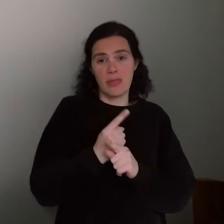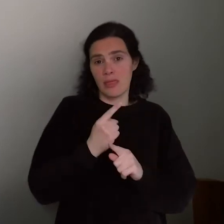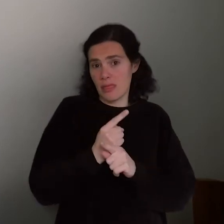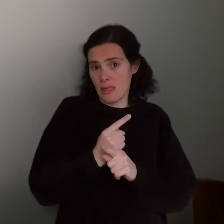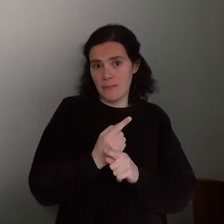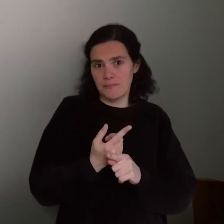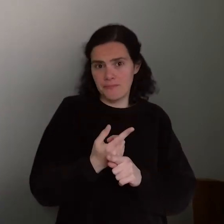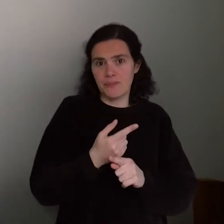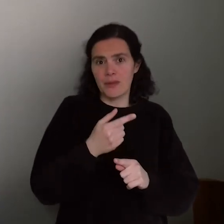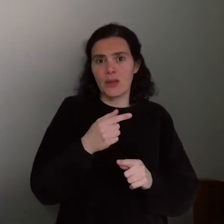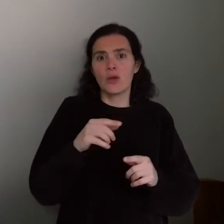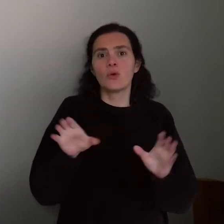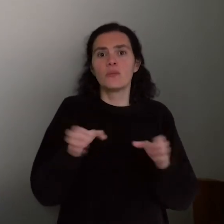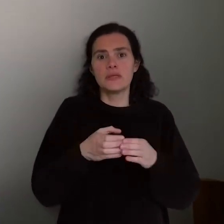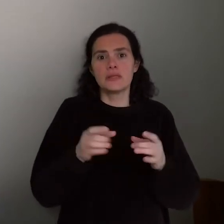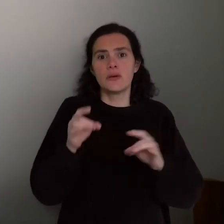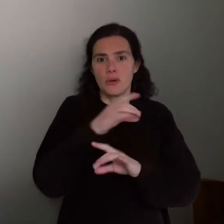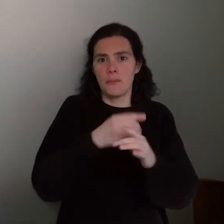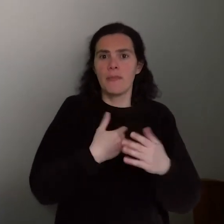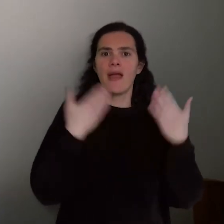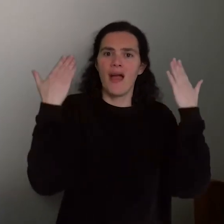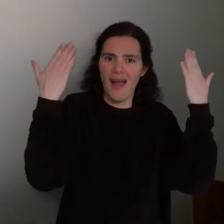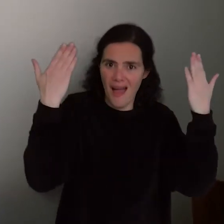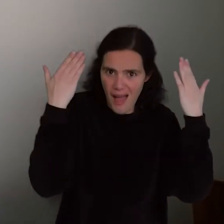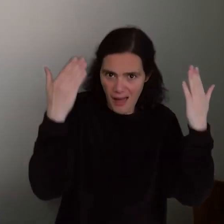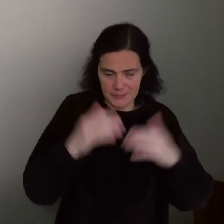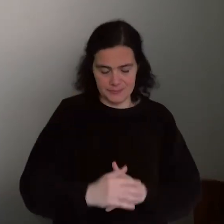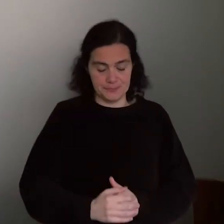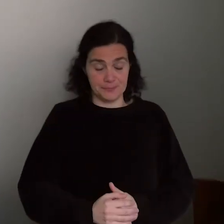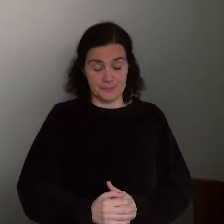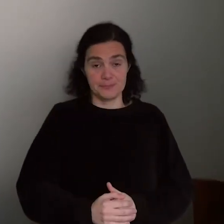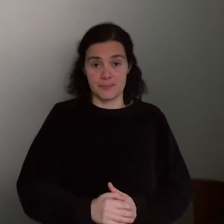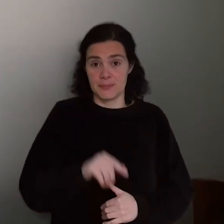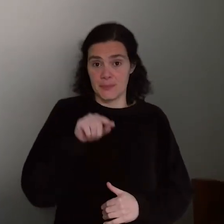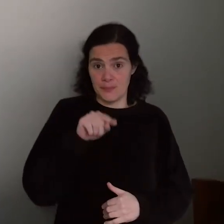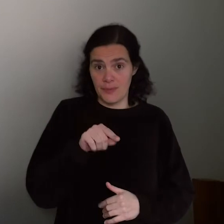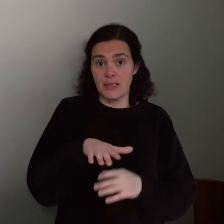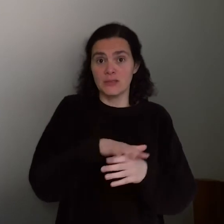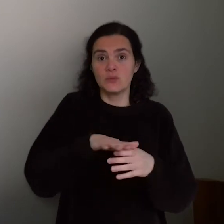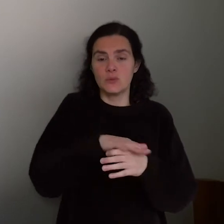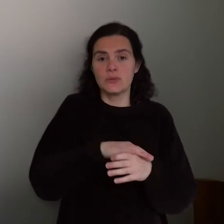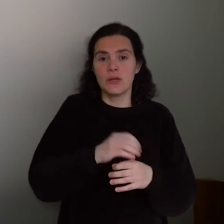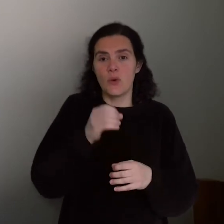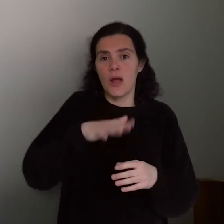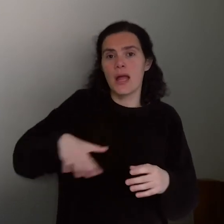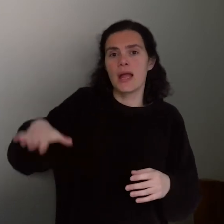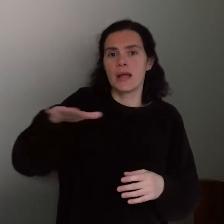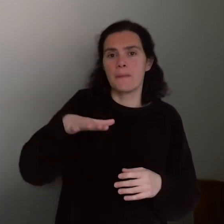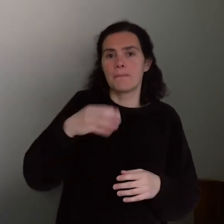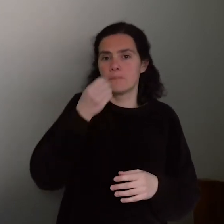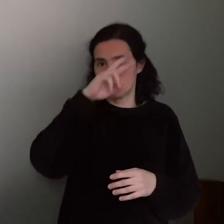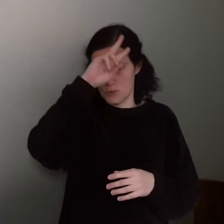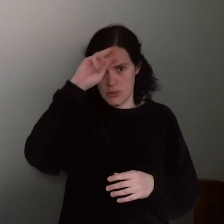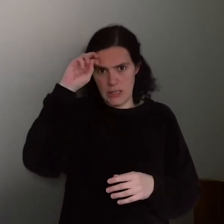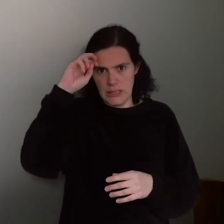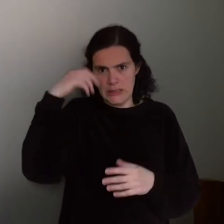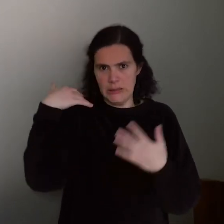foi louvada pela Comissão Europeia. A situação nos campos da Grécia é absolutamente atroz.